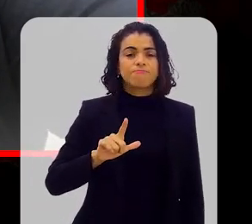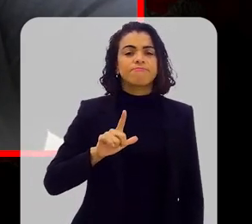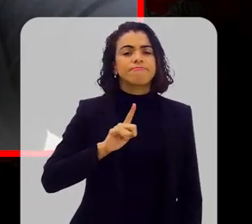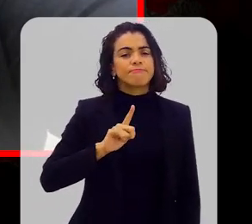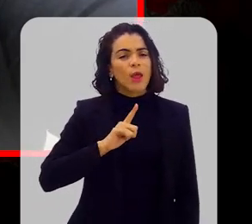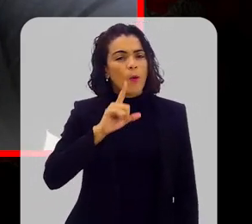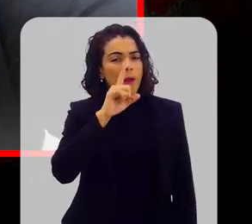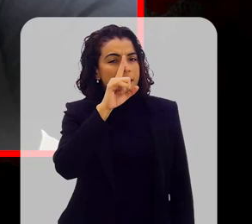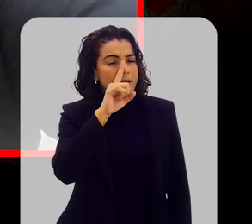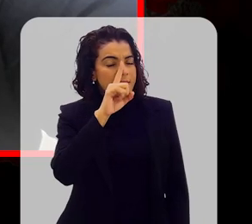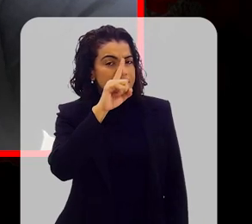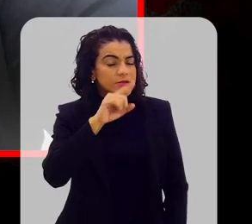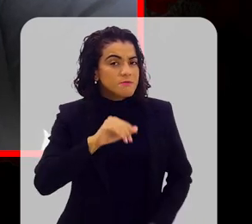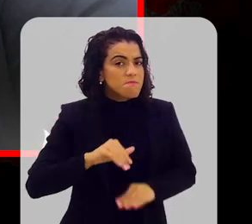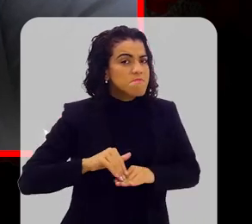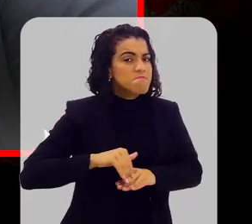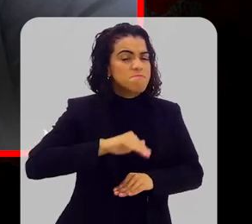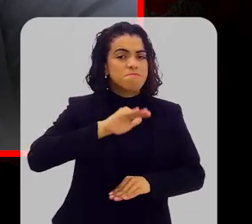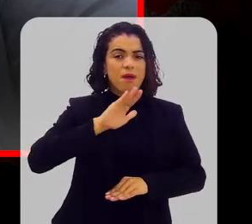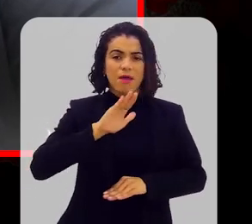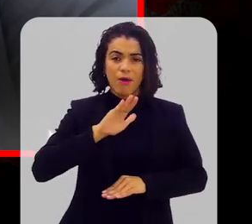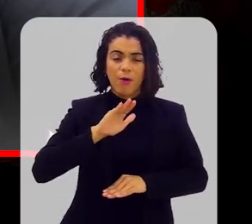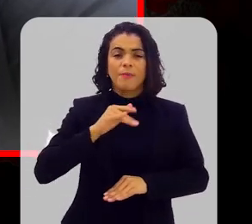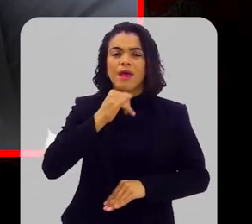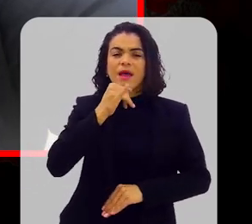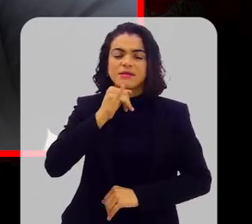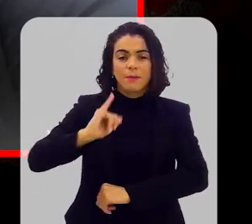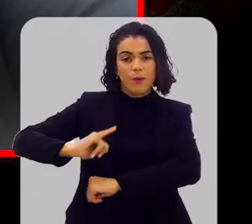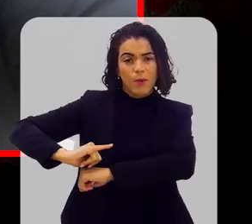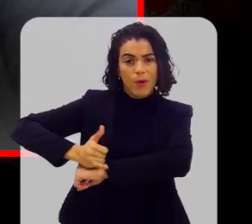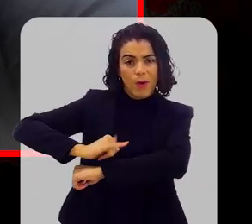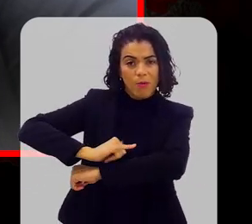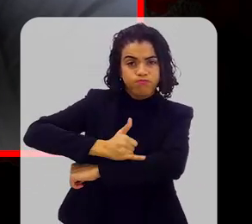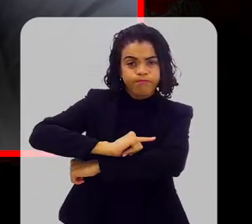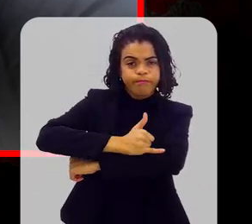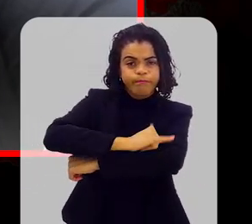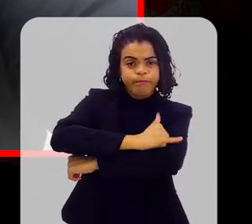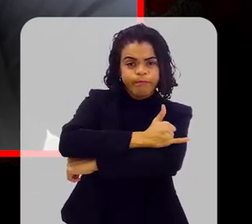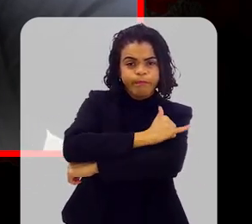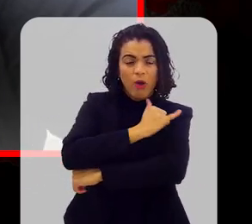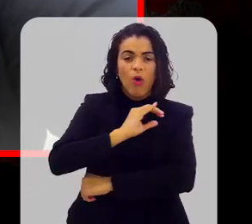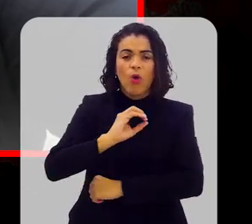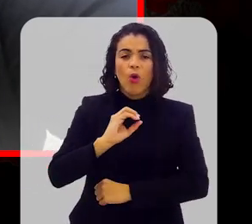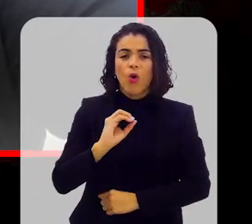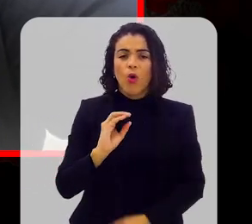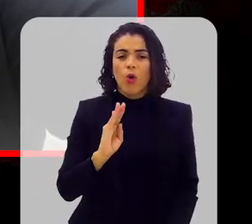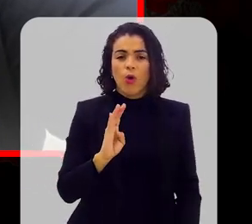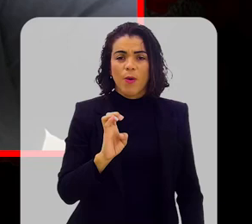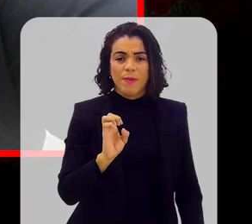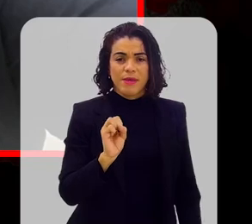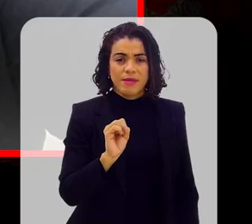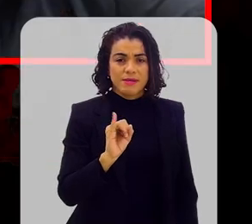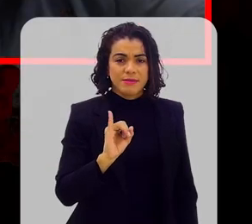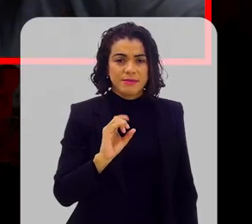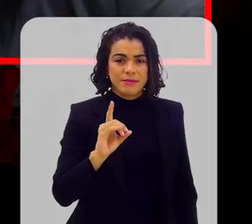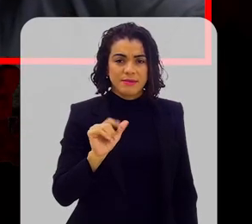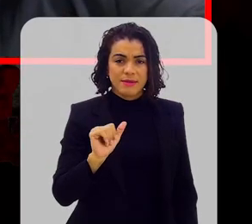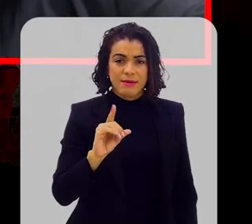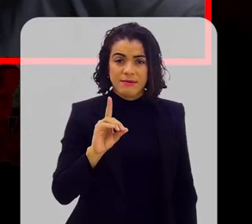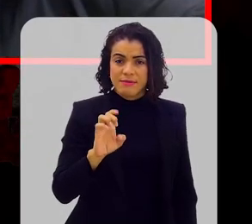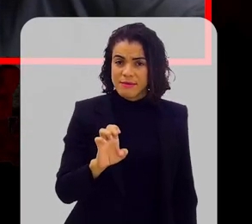risco maior de câncer coloretal. Obesidade, por exemplo, é uma coisa que tem um papel muito significativo.